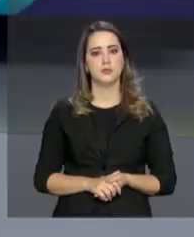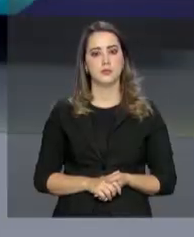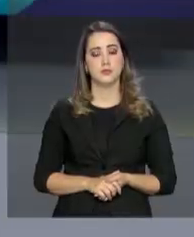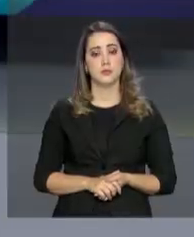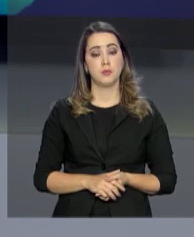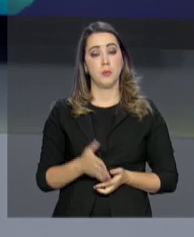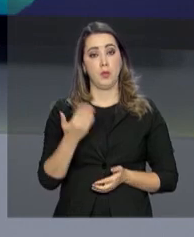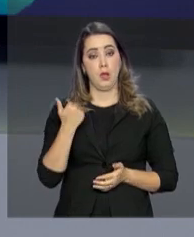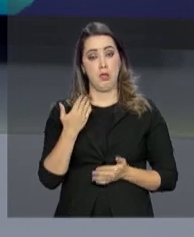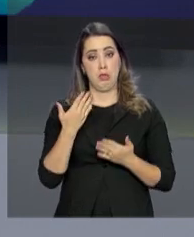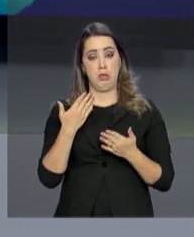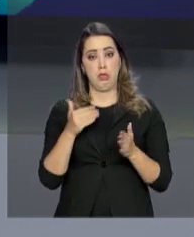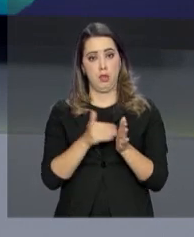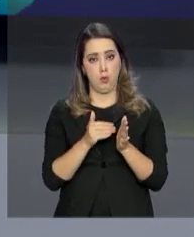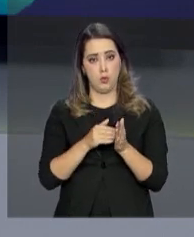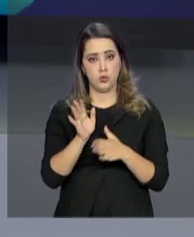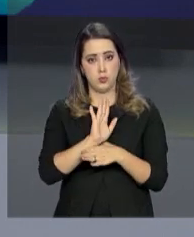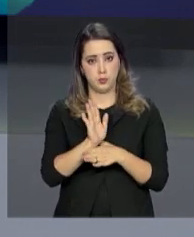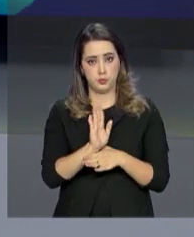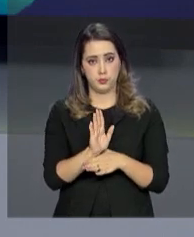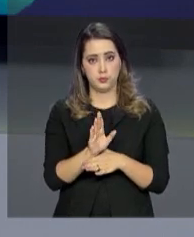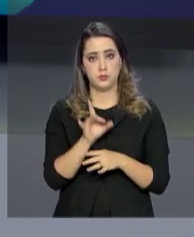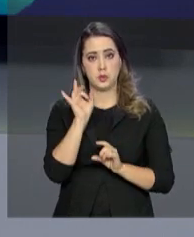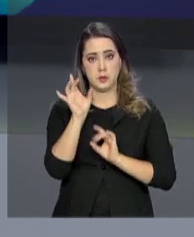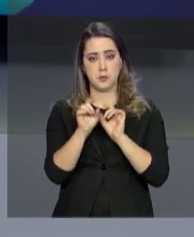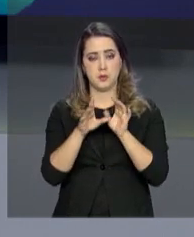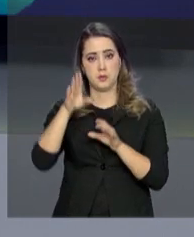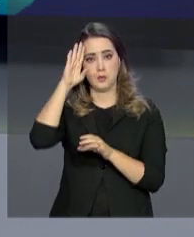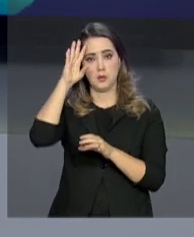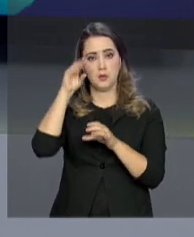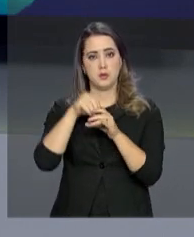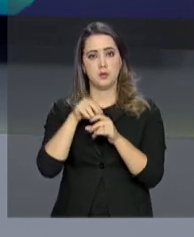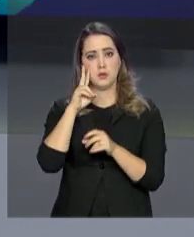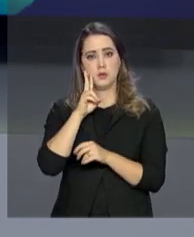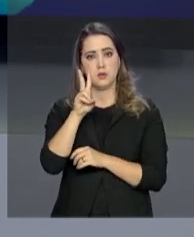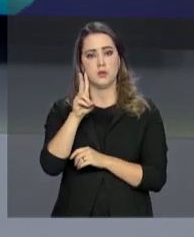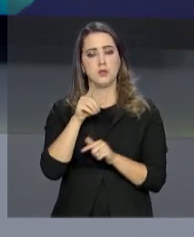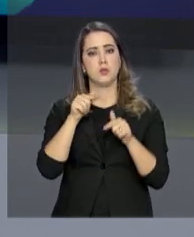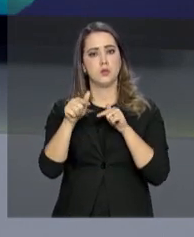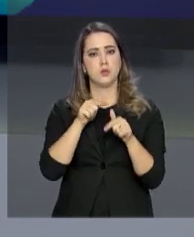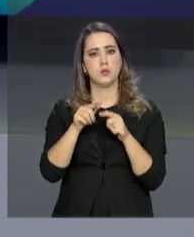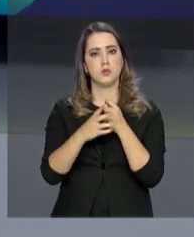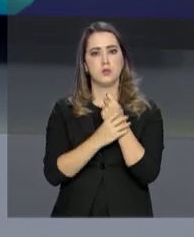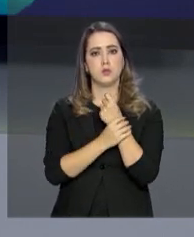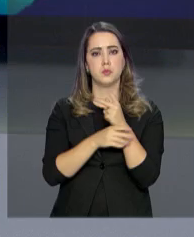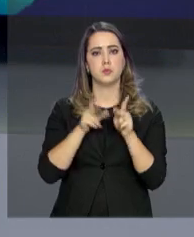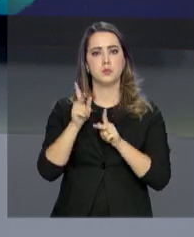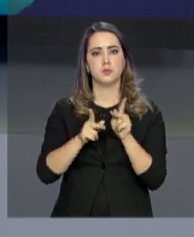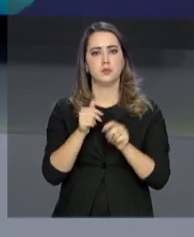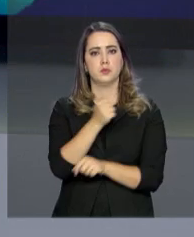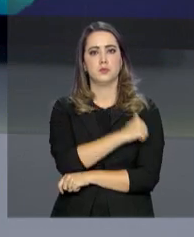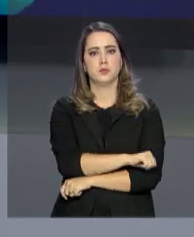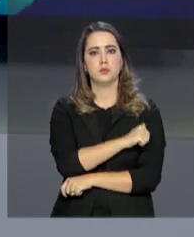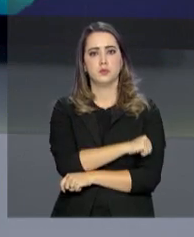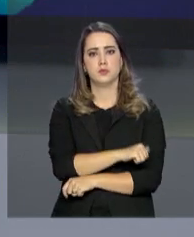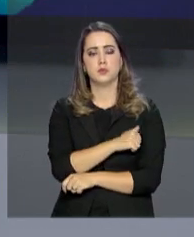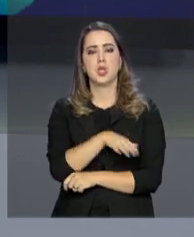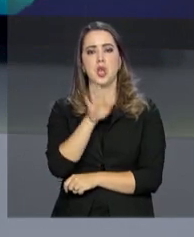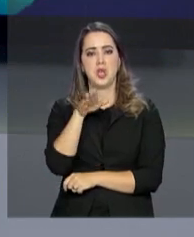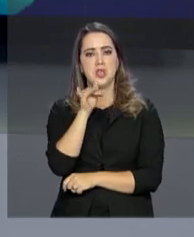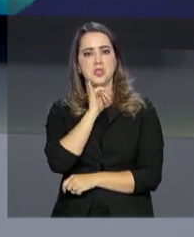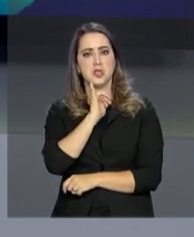Na última reportagem da nossa série especial sobre a intervenção, você vai ver que as ações de segurança pública no Rio de Janeiro